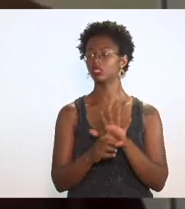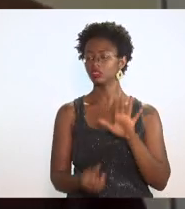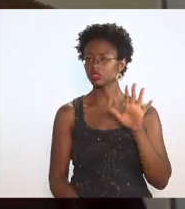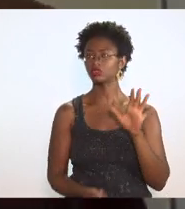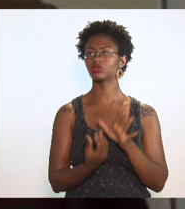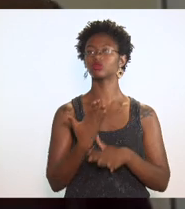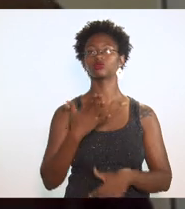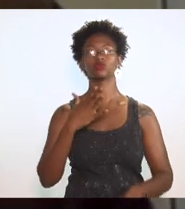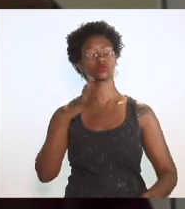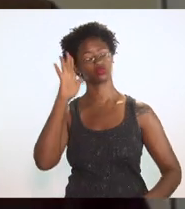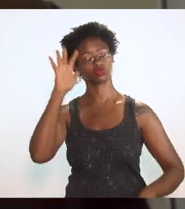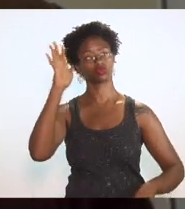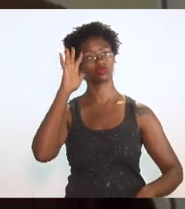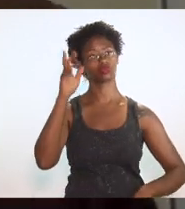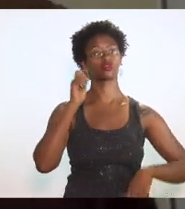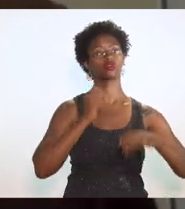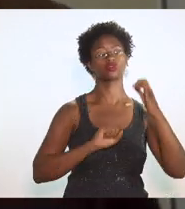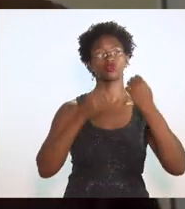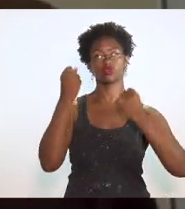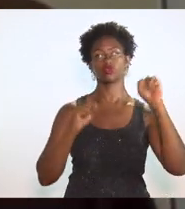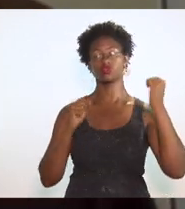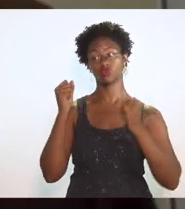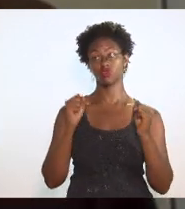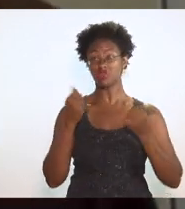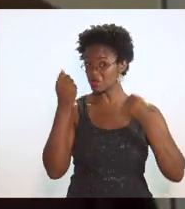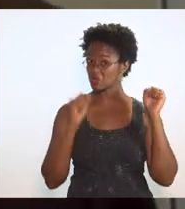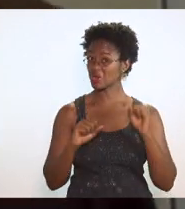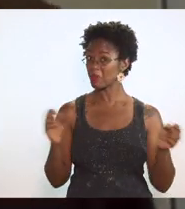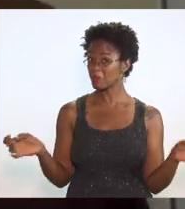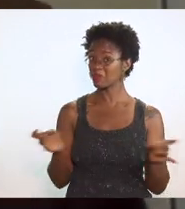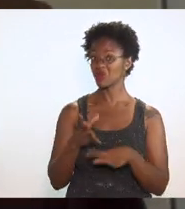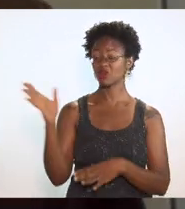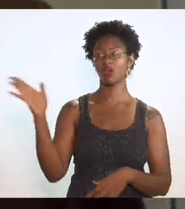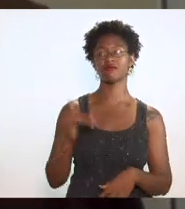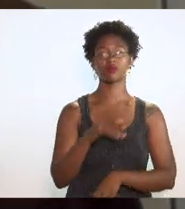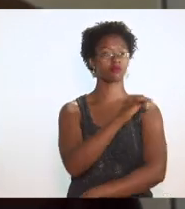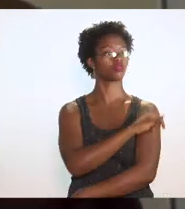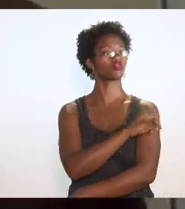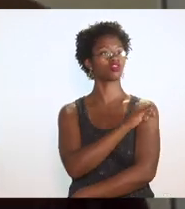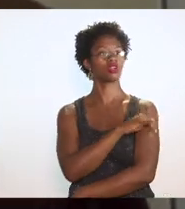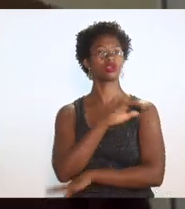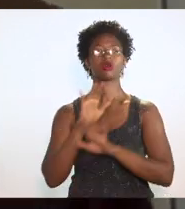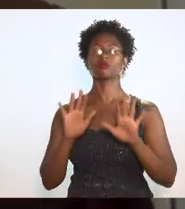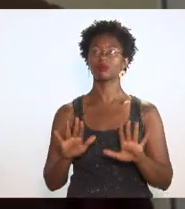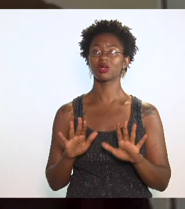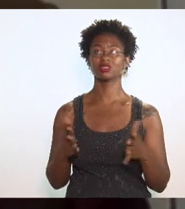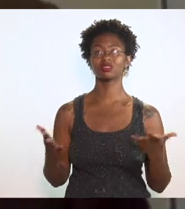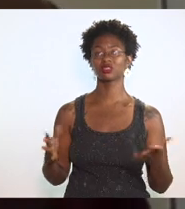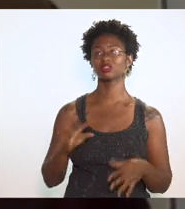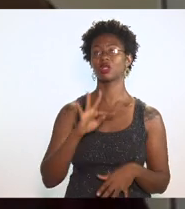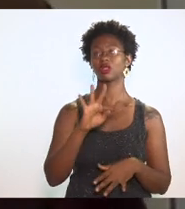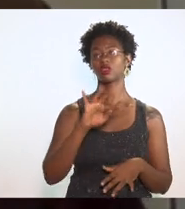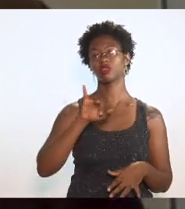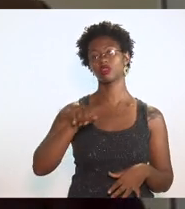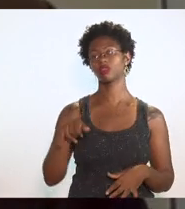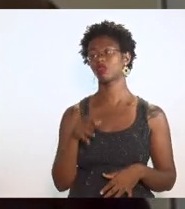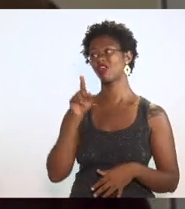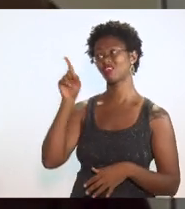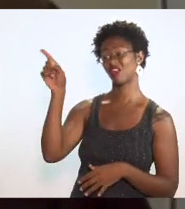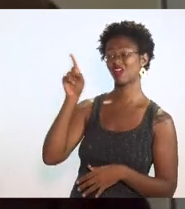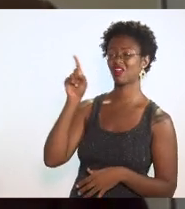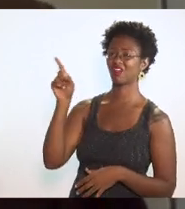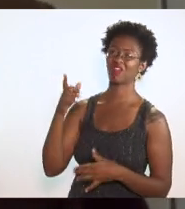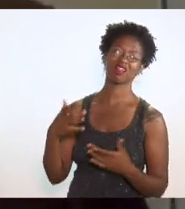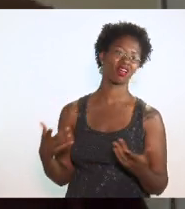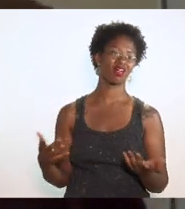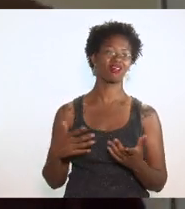das indústrias muito grande, tinha muita indústria pronta para vir para o estado do Rio de Janeiro, e o Tribunal de Justiça derrubou em razão da falta de cálculo de